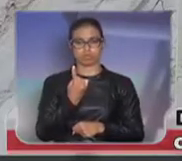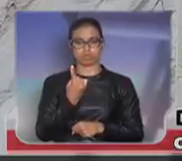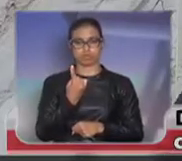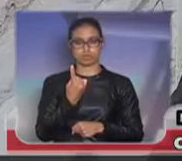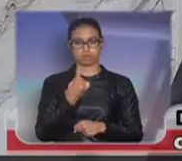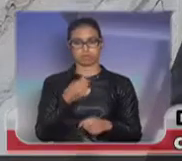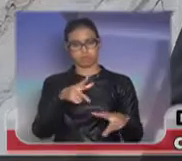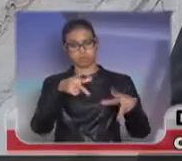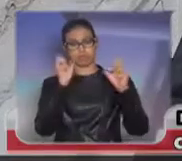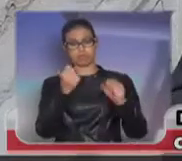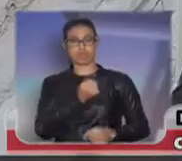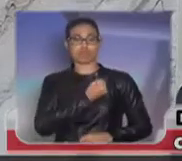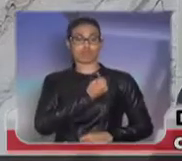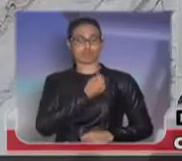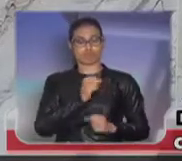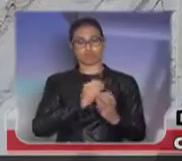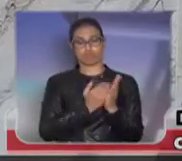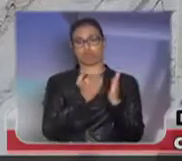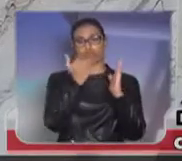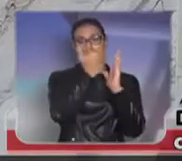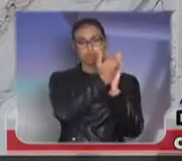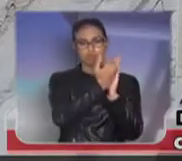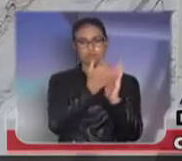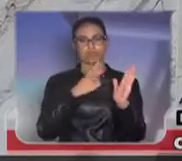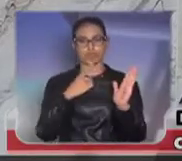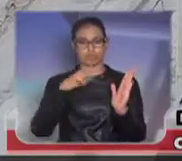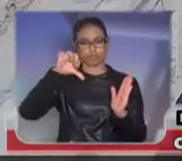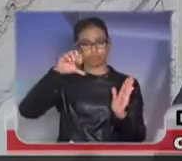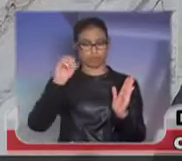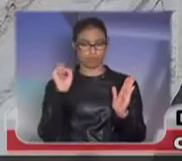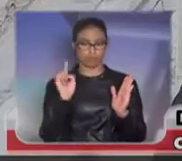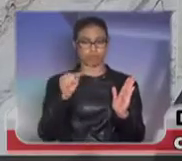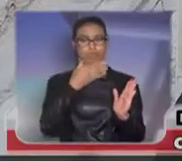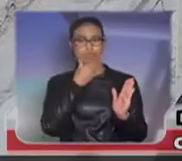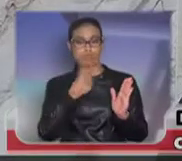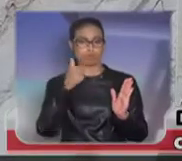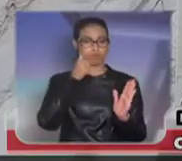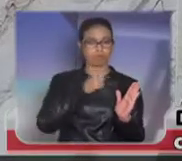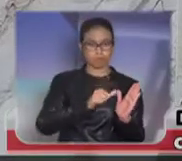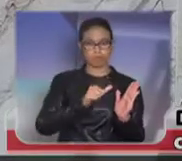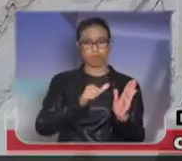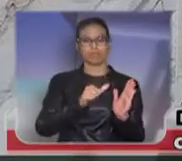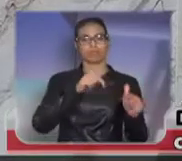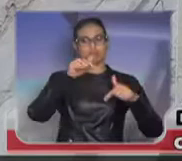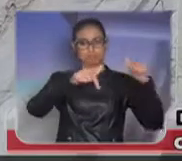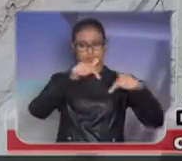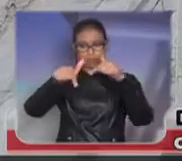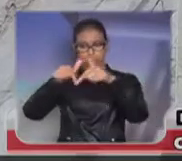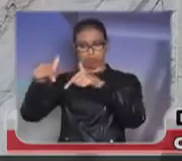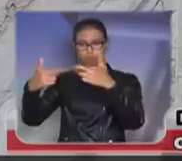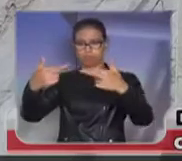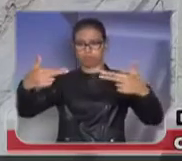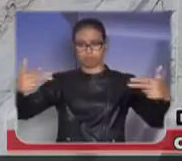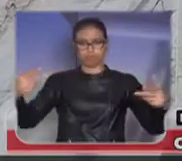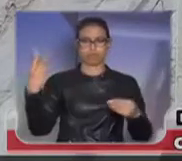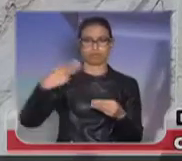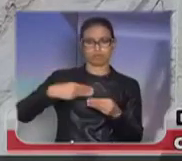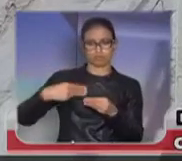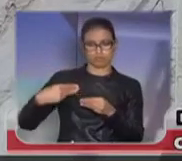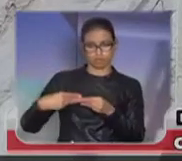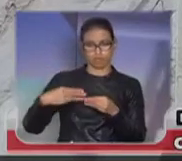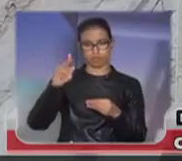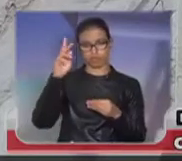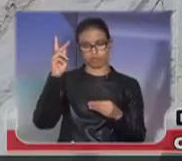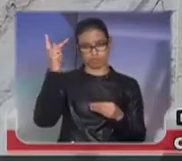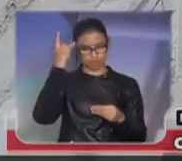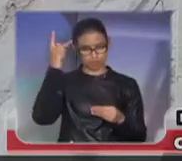estrondosos. Eram 90 mil homens e mulheres patrulhando nos 645 municípios do Estado de